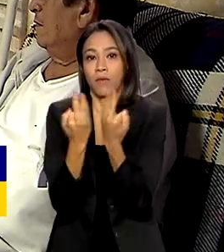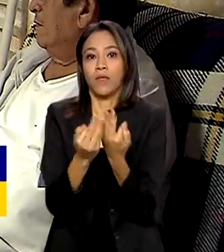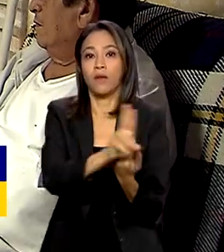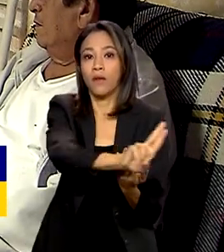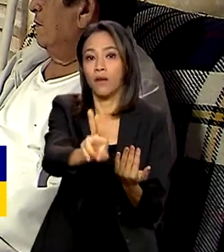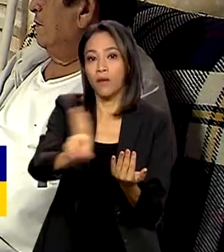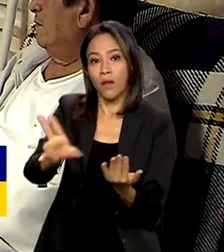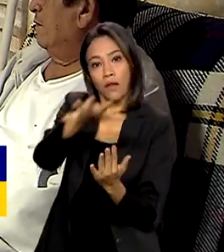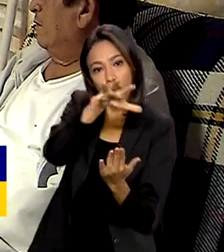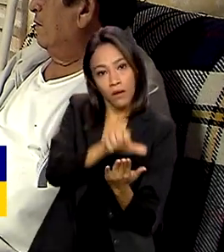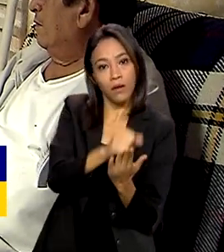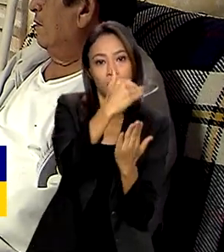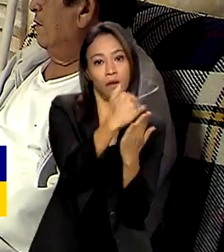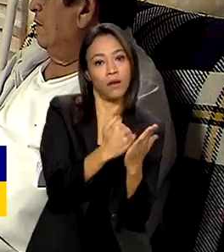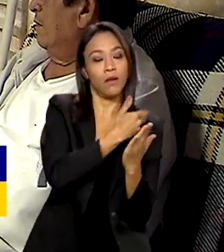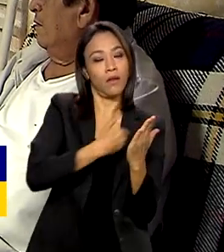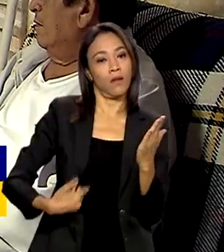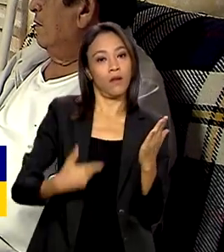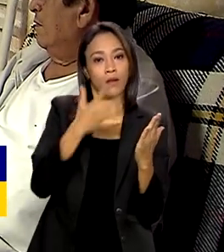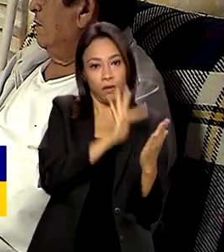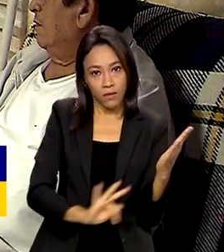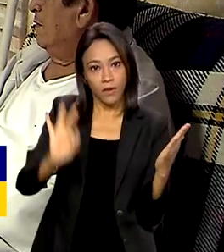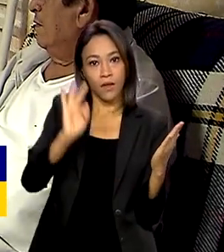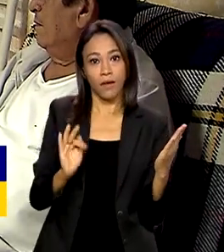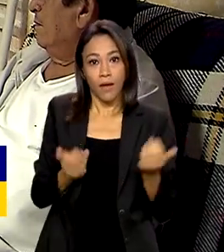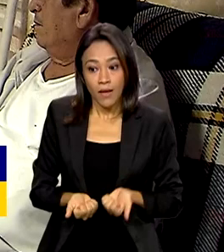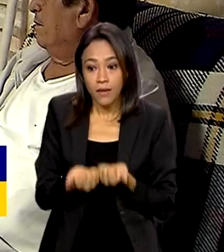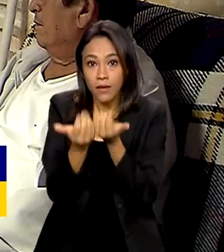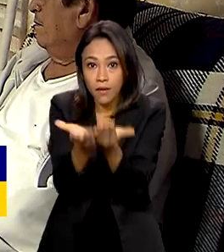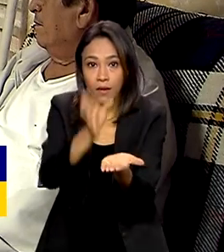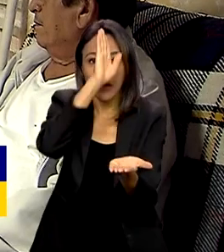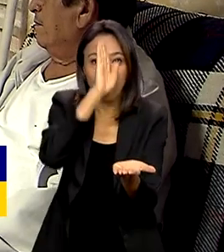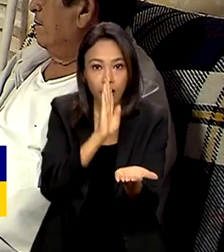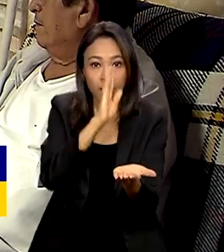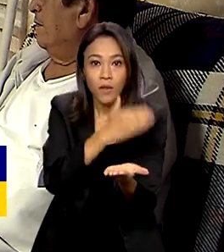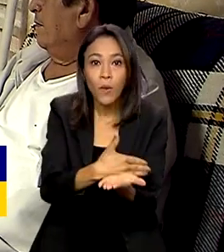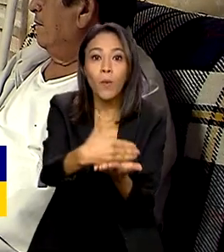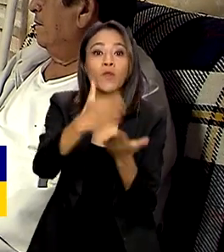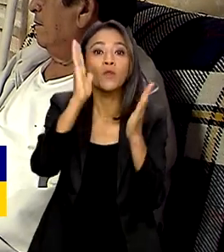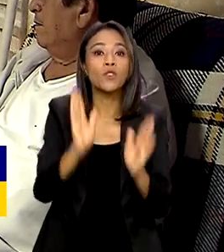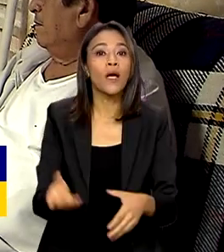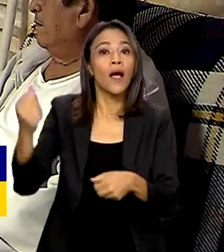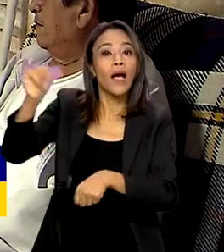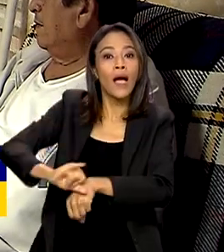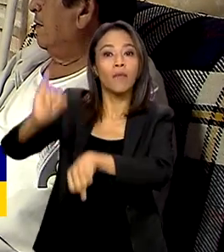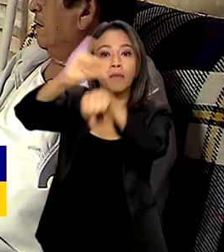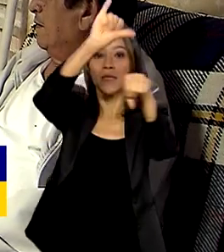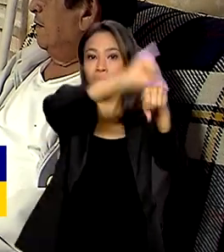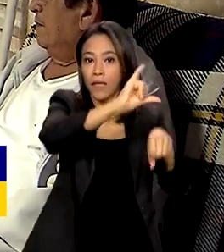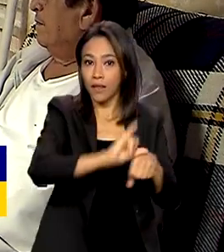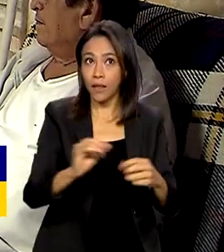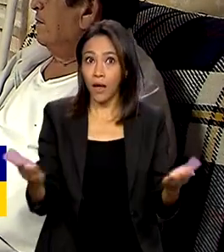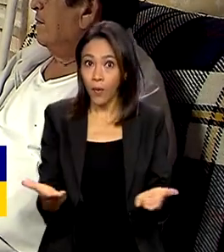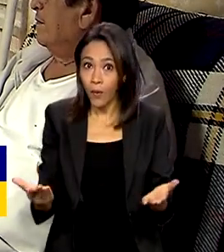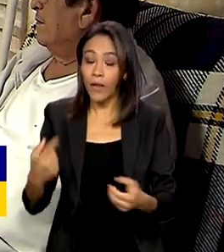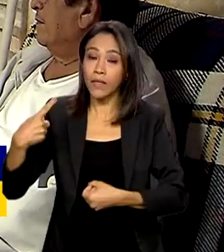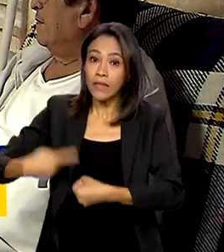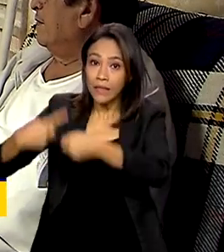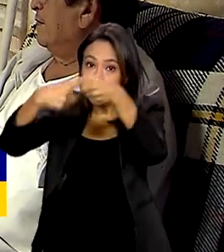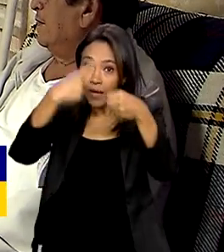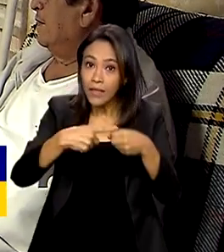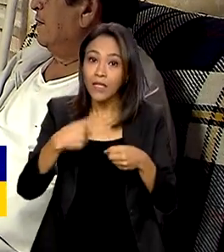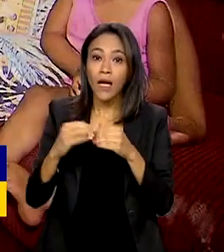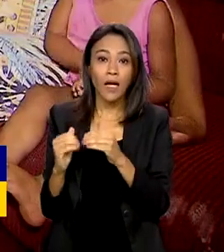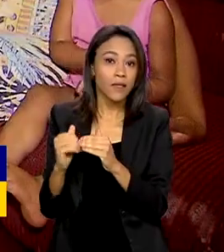Sociais do Governo Federal. A entrega gratuita começou pelas capitais e agora está em cidades acima de 500